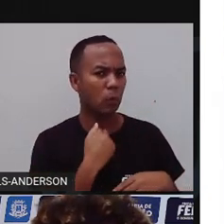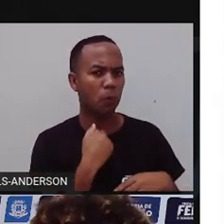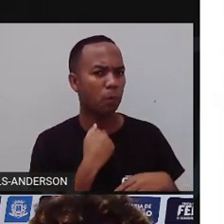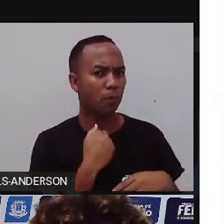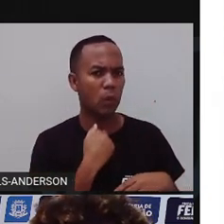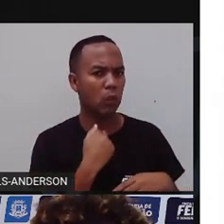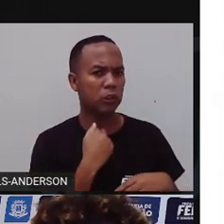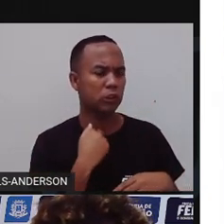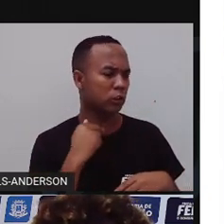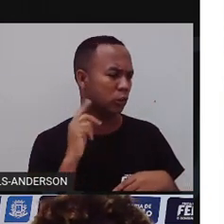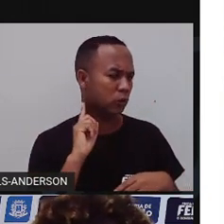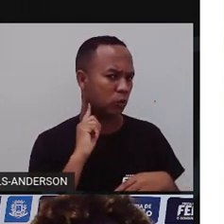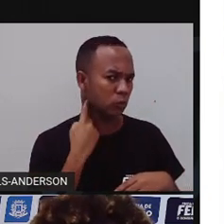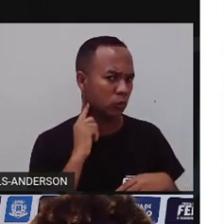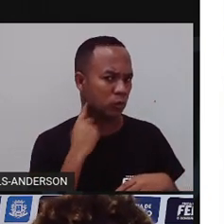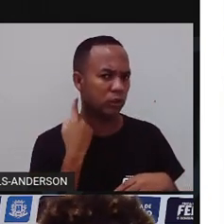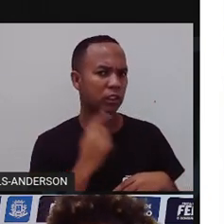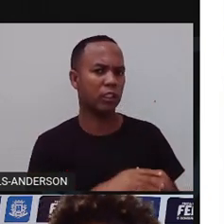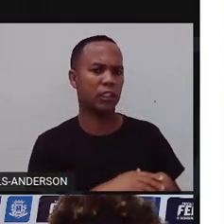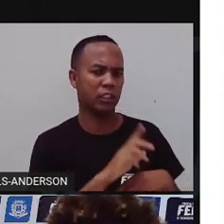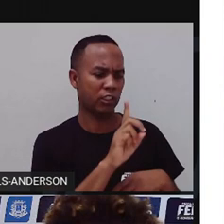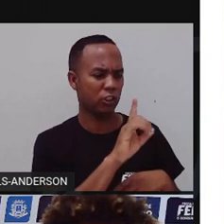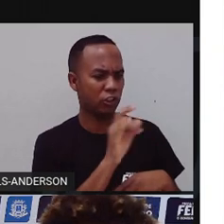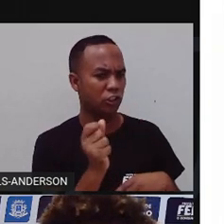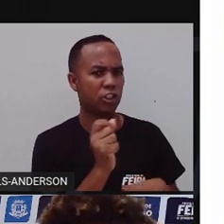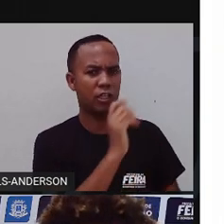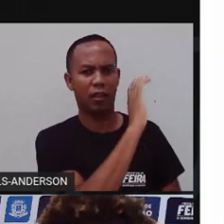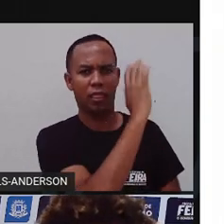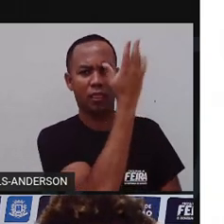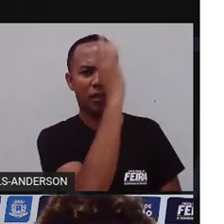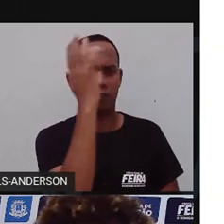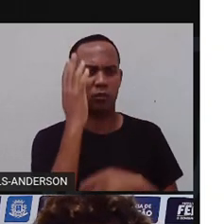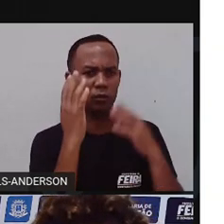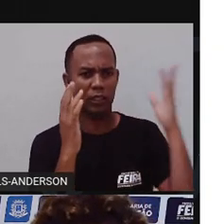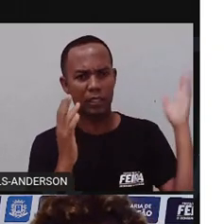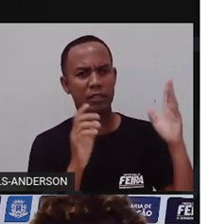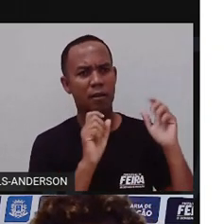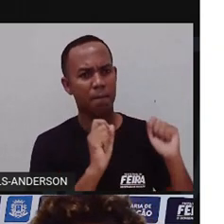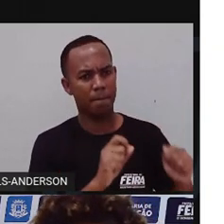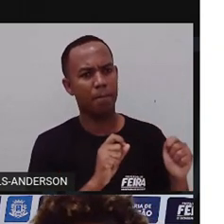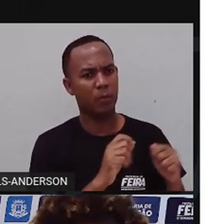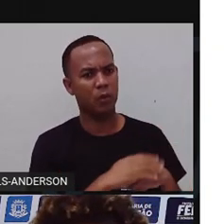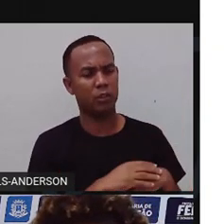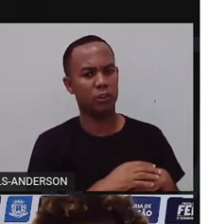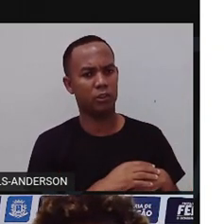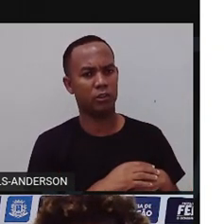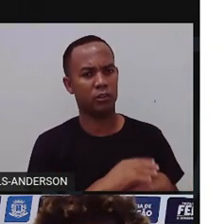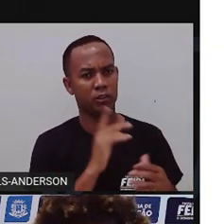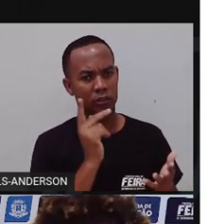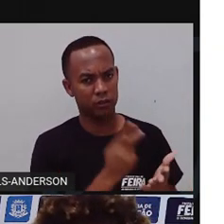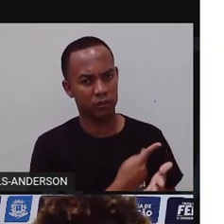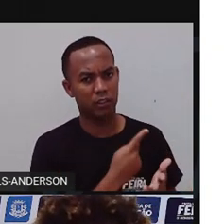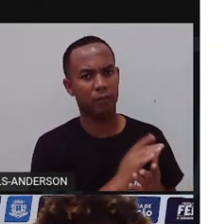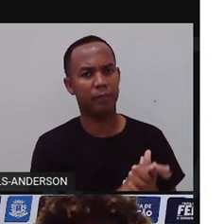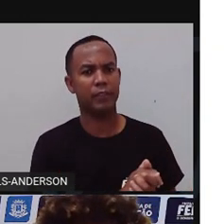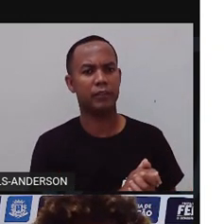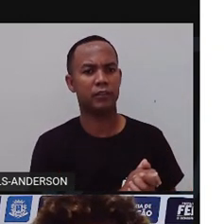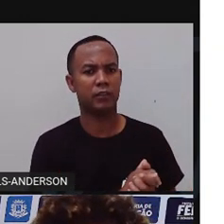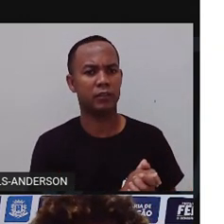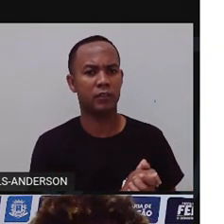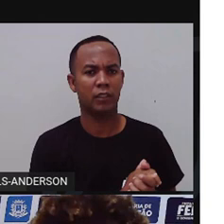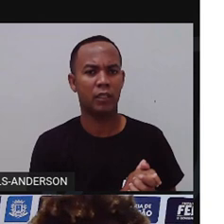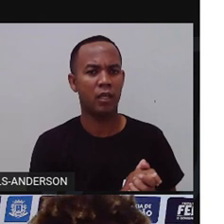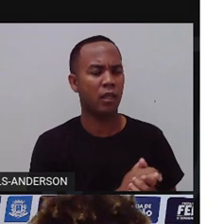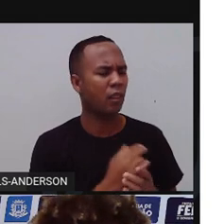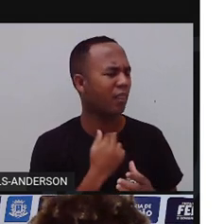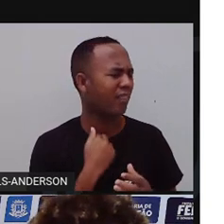Está poluindo o meio ambiente. Um dia, a natureza lhe dará o troco. Sujis, não faça isso porque vai